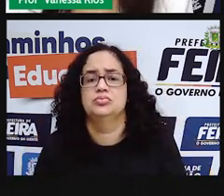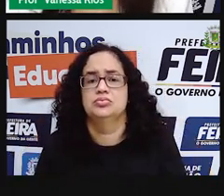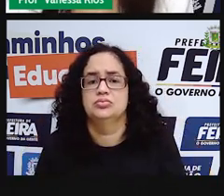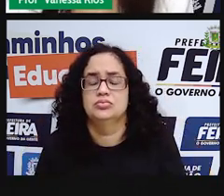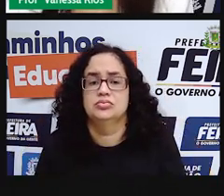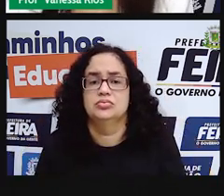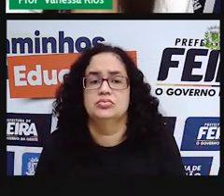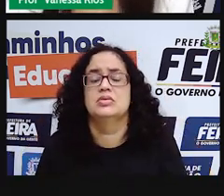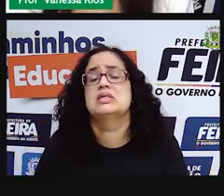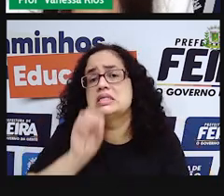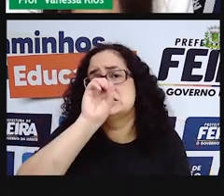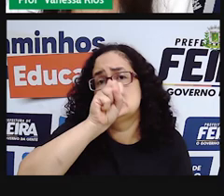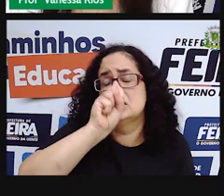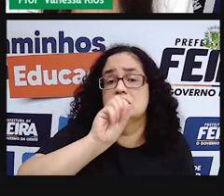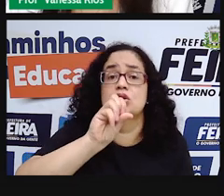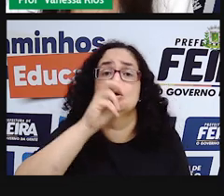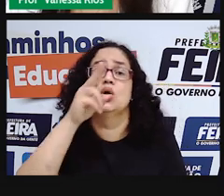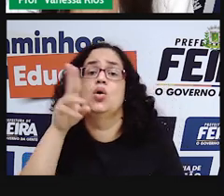Sim ou não?